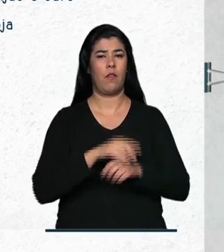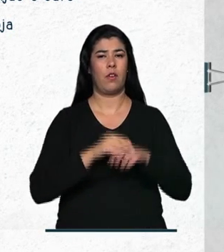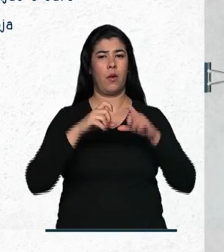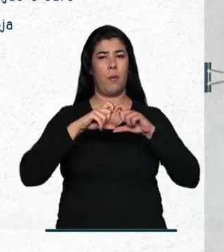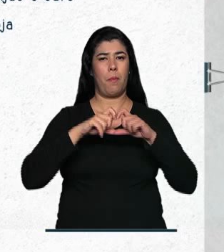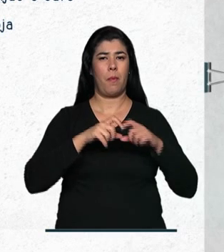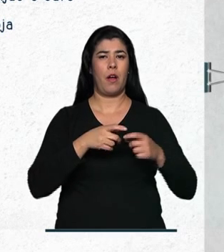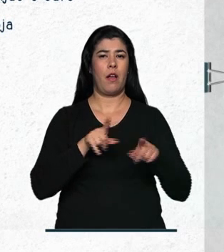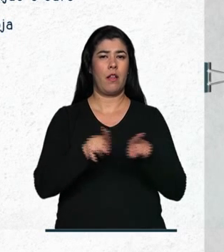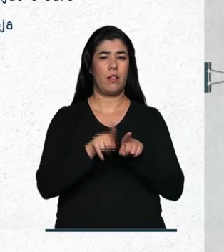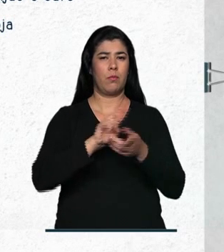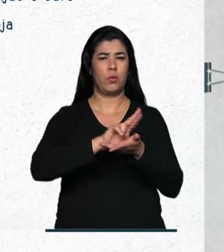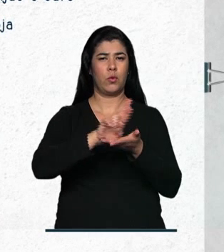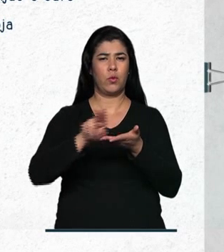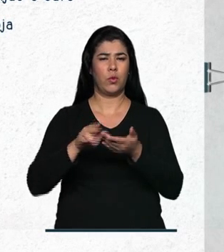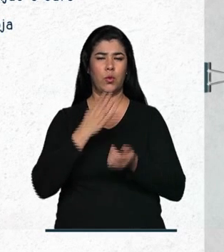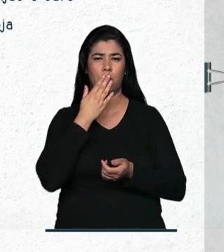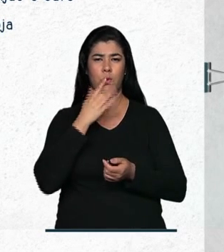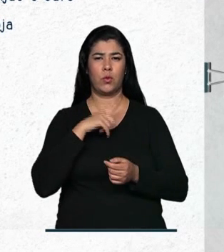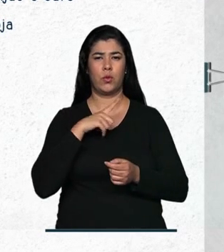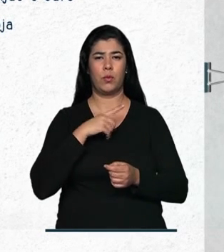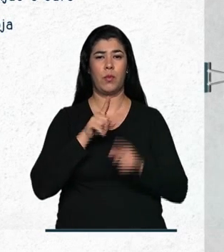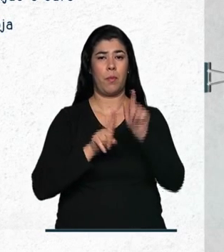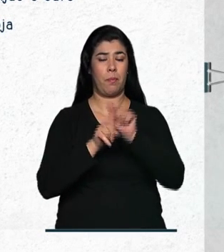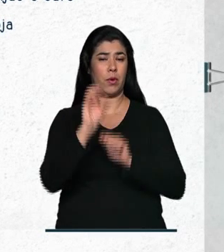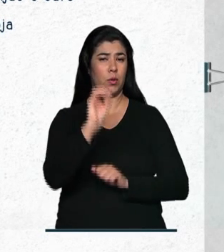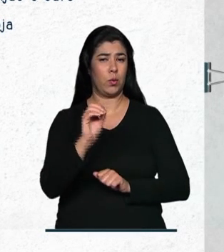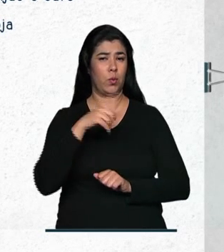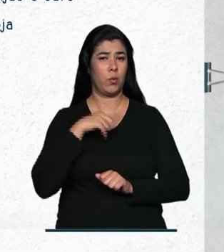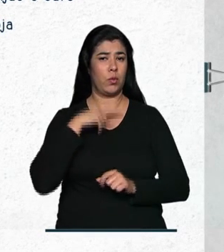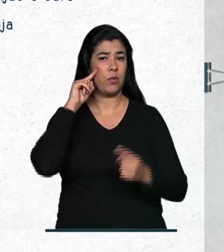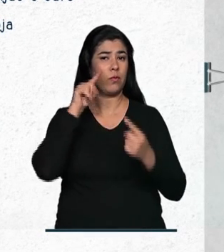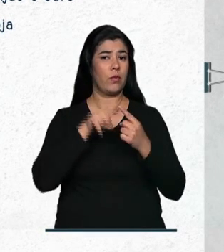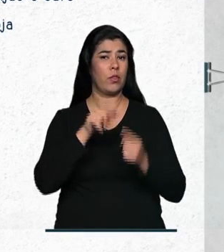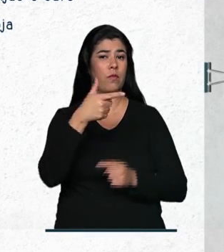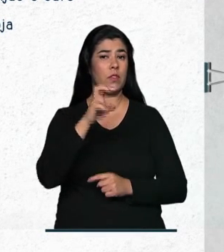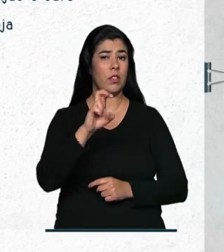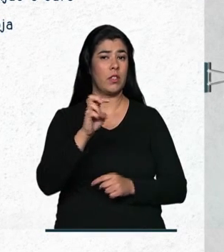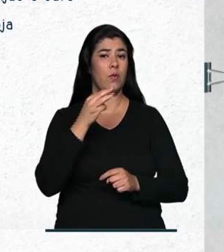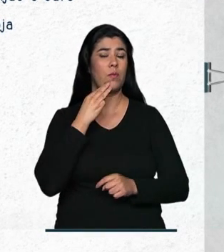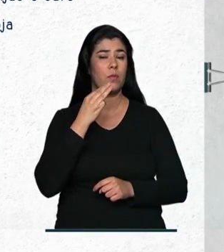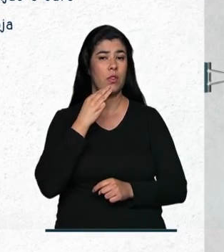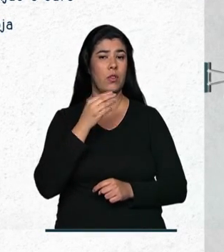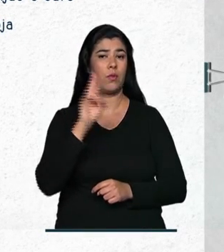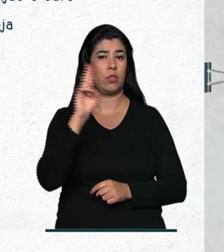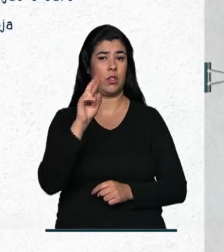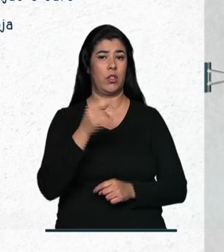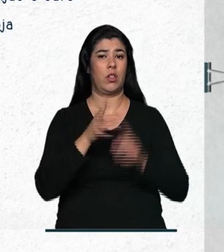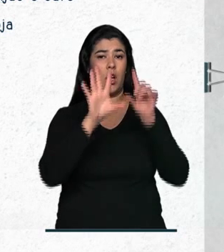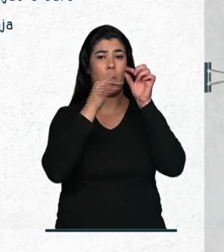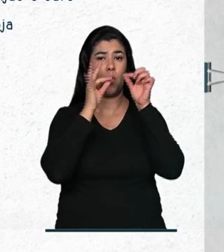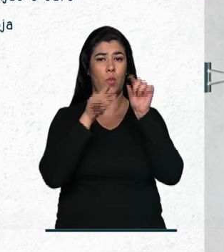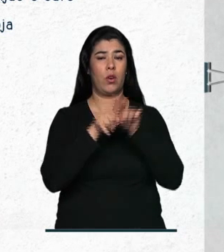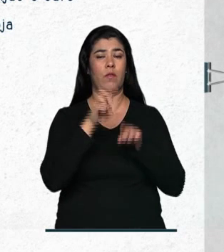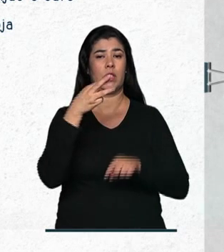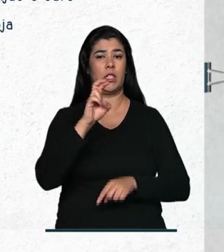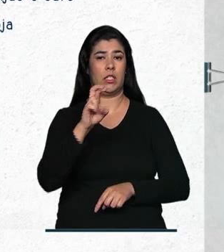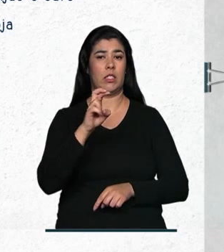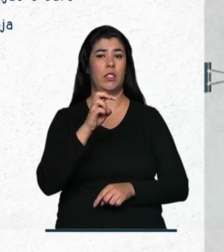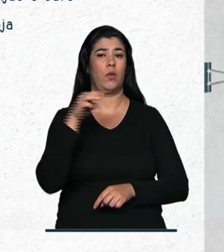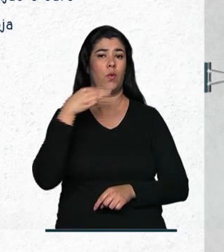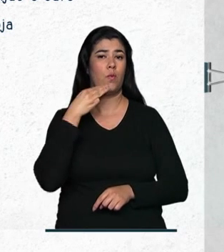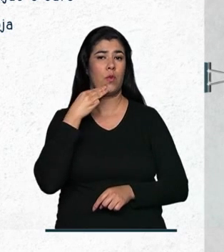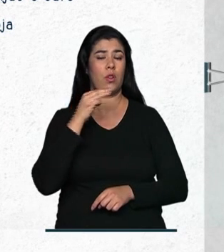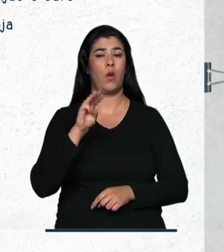atividade pecuária, entre outras. Em outubro, estão previstos 25 milhões de reais para a uva e 35 milhões para a